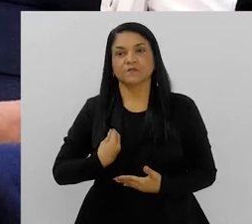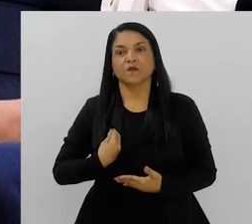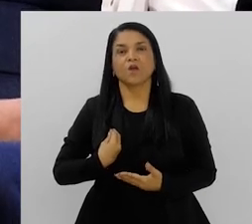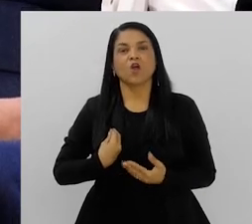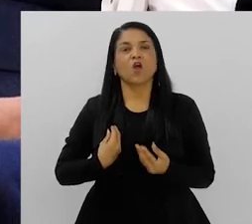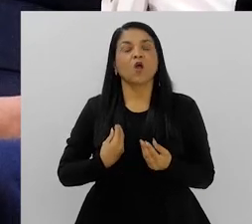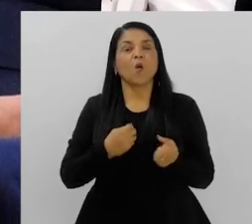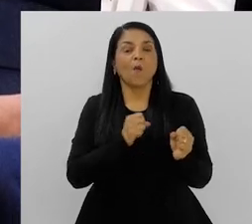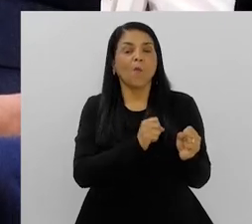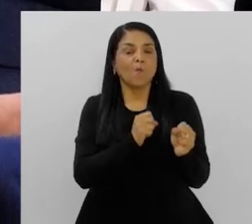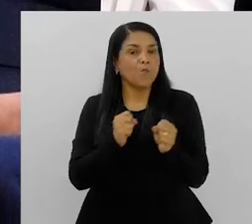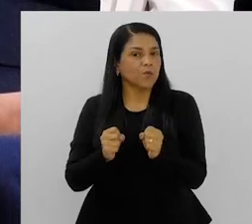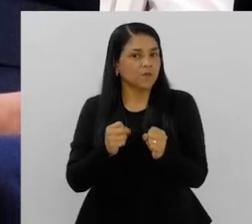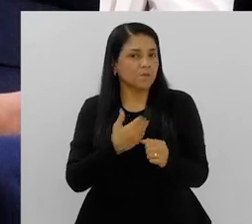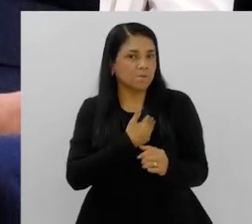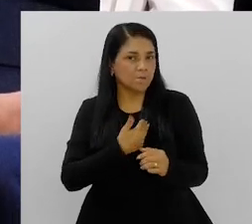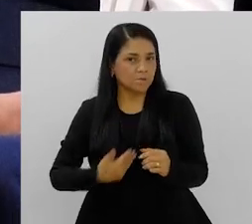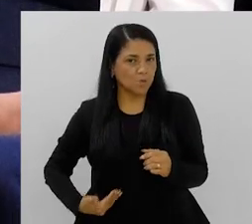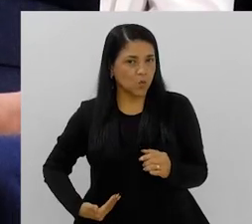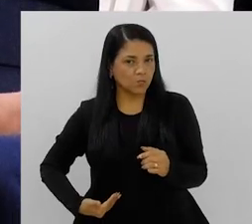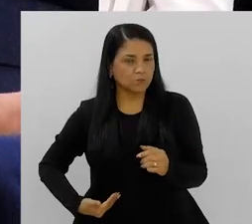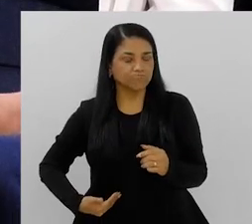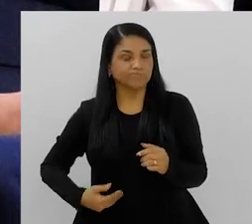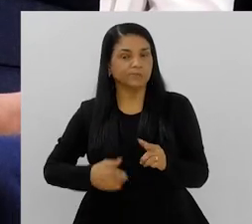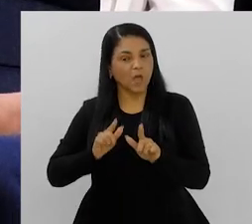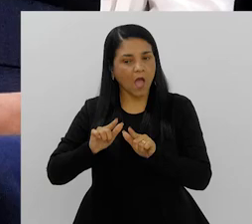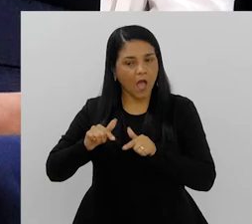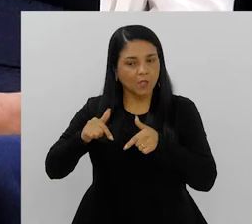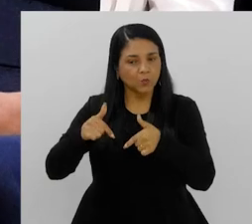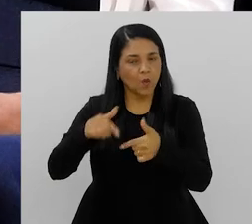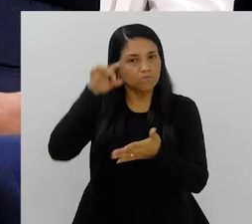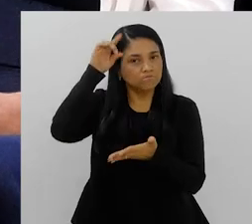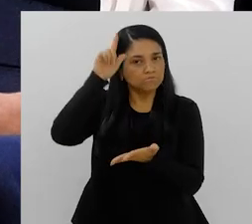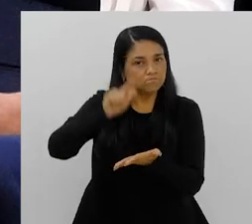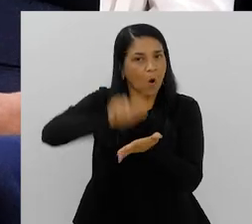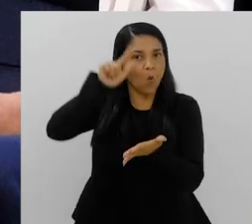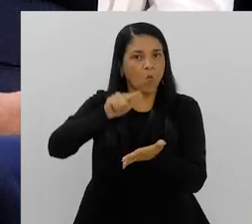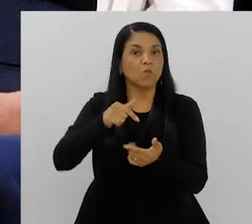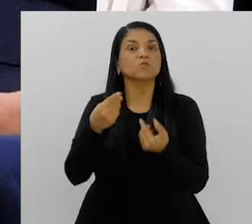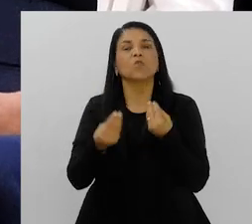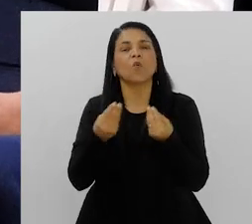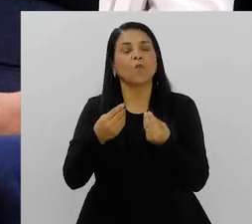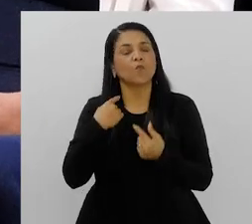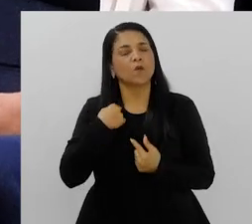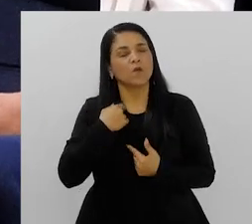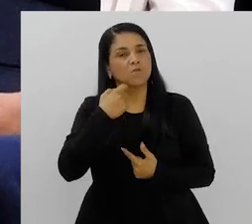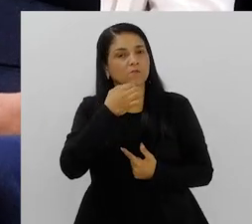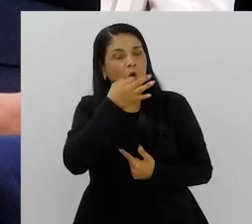E aí, como o poder público poderia atuar de uma forma mais efetiva, penso eu?